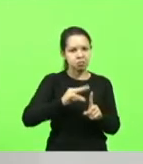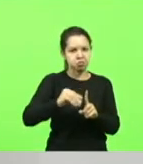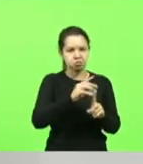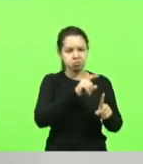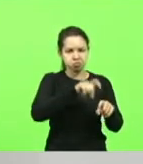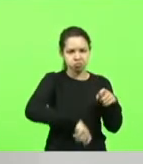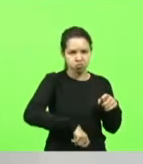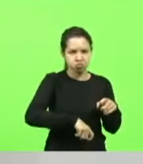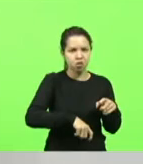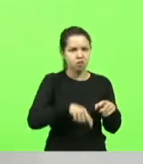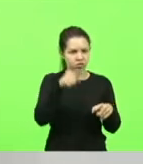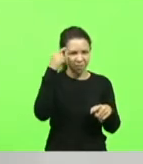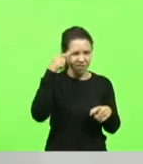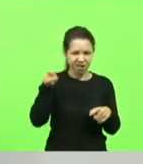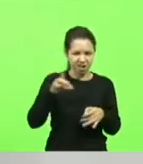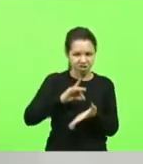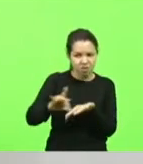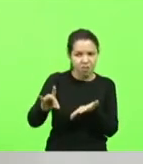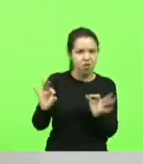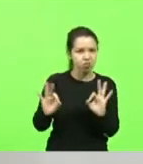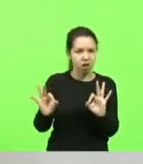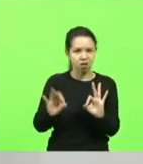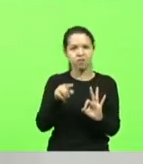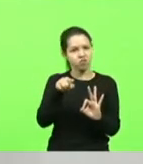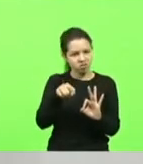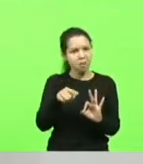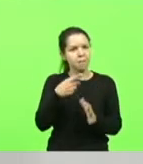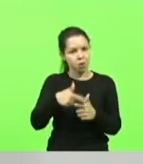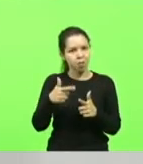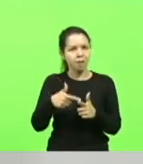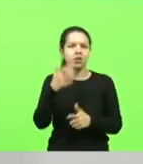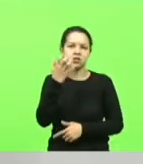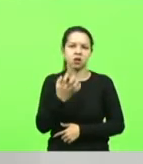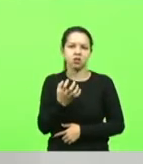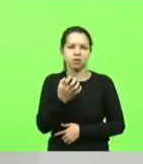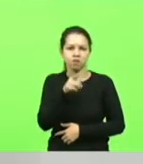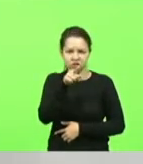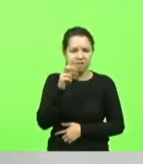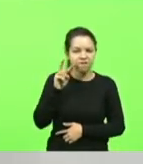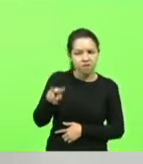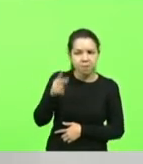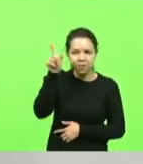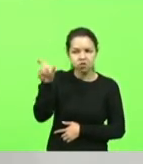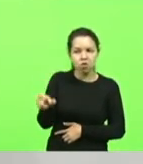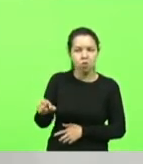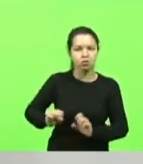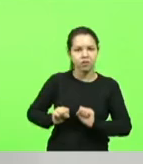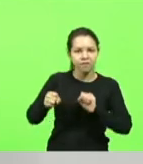um problema muito sério. Quando você vê alguém defendendo o criminoso